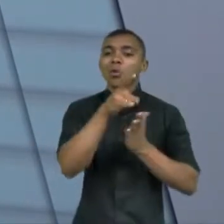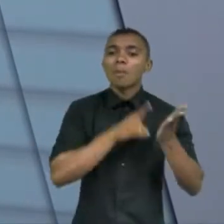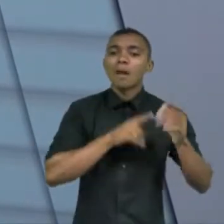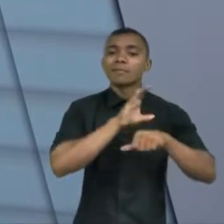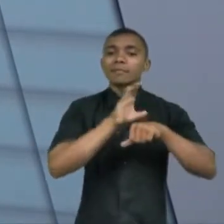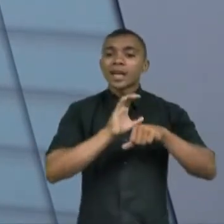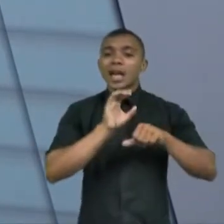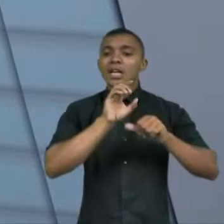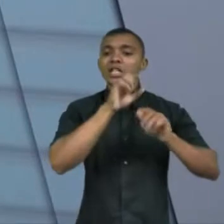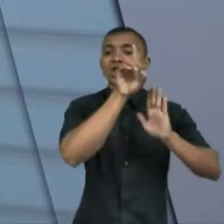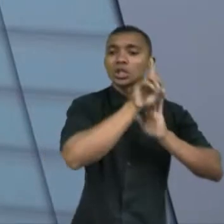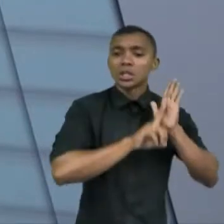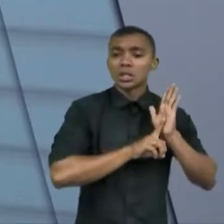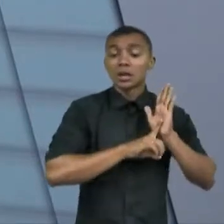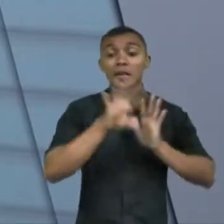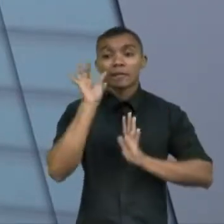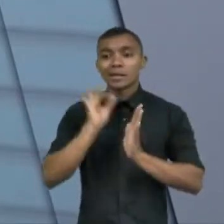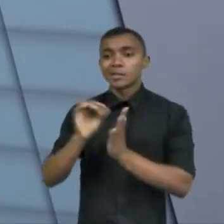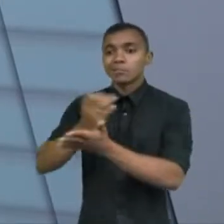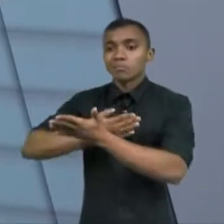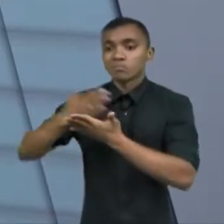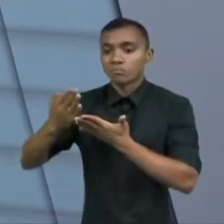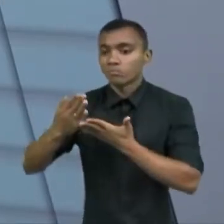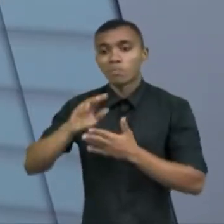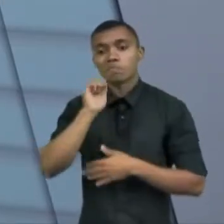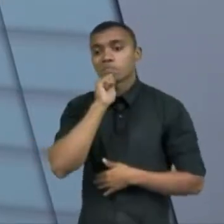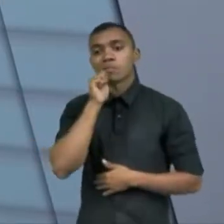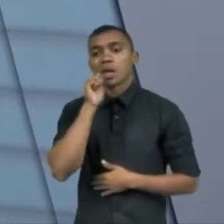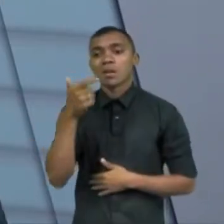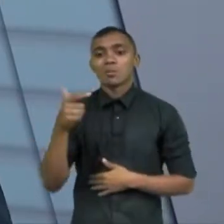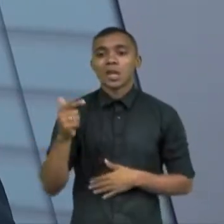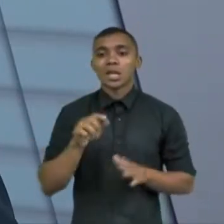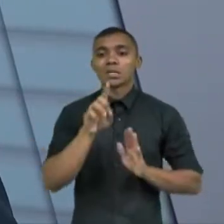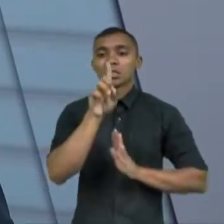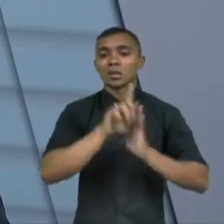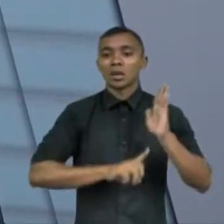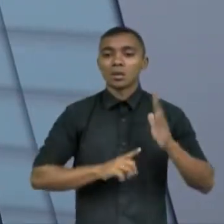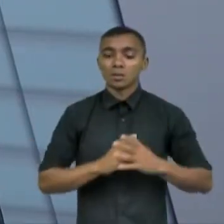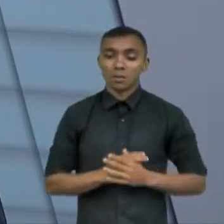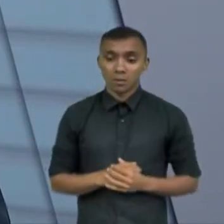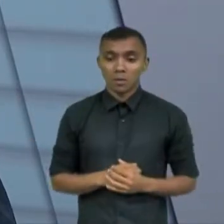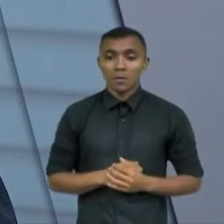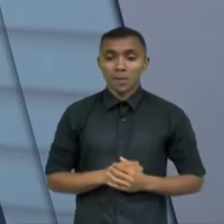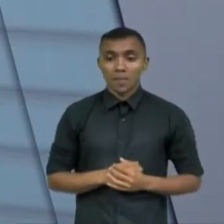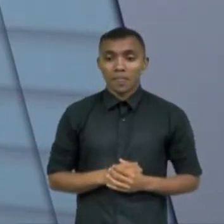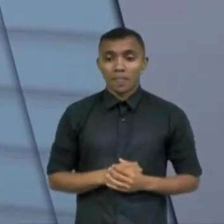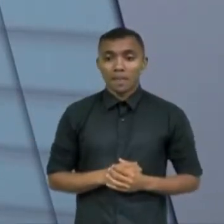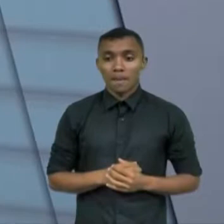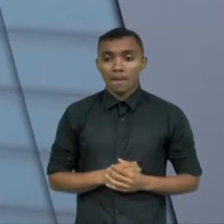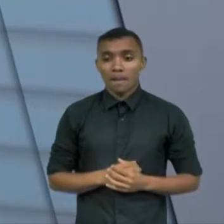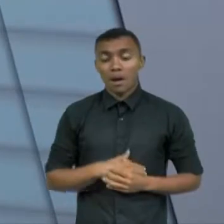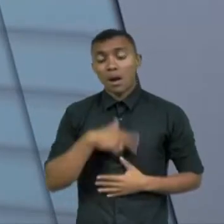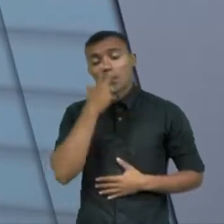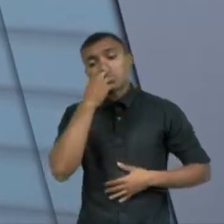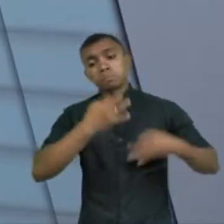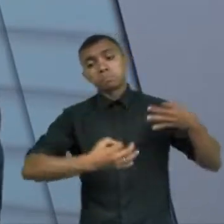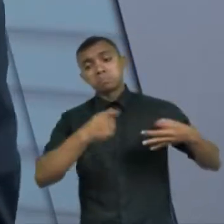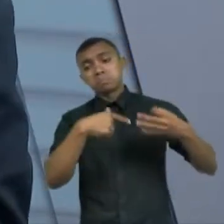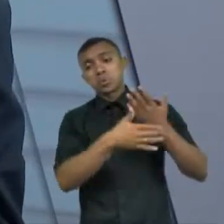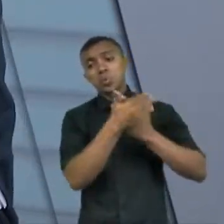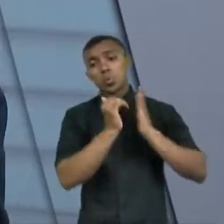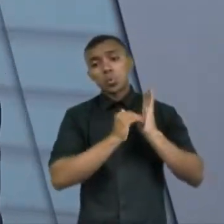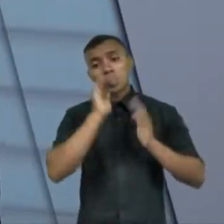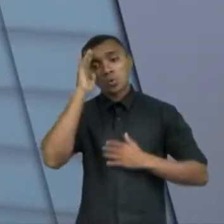direitos mas que está prática ela não chega a esse direito muitas vezes se judicializa para se